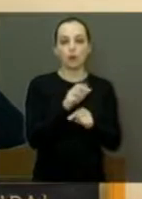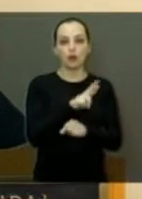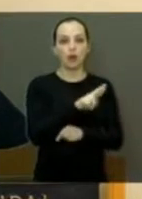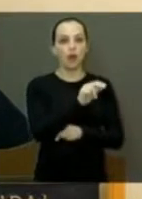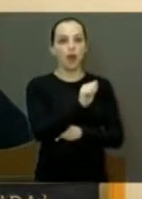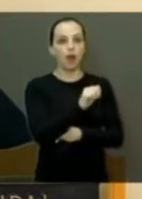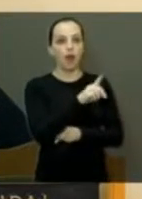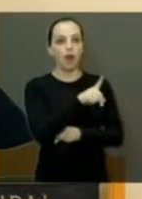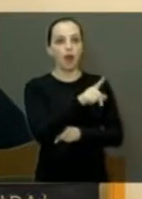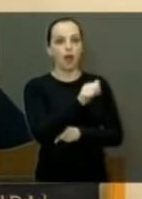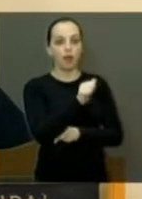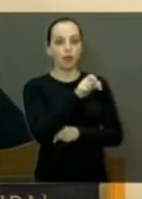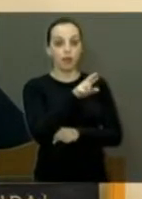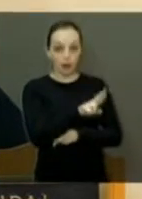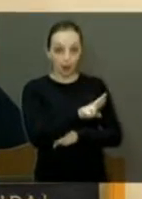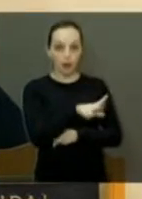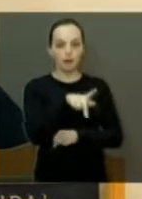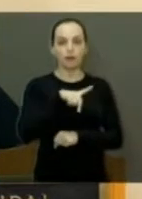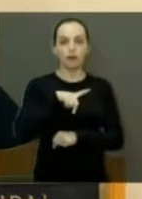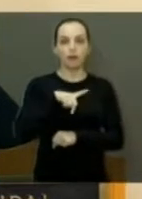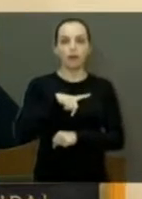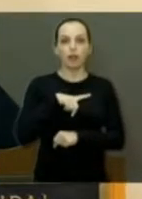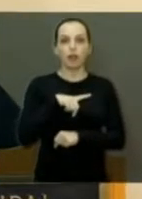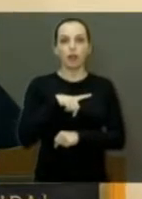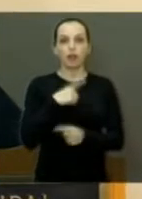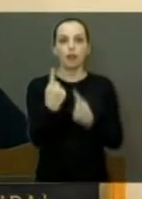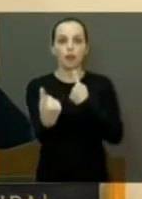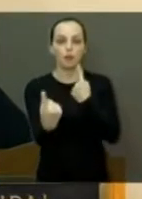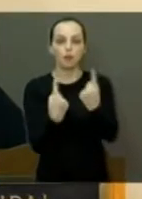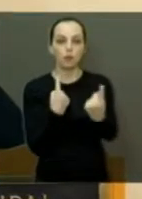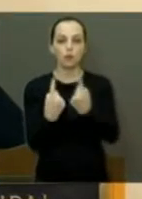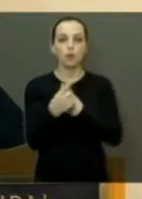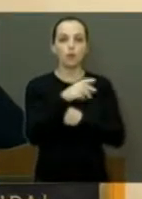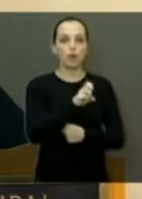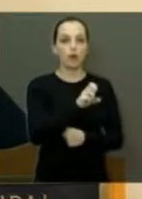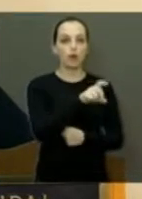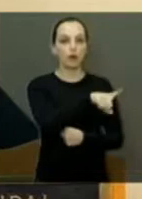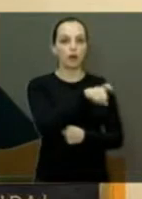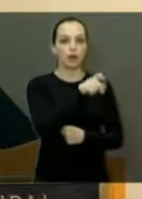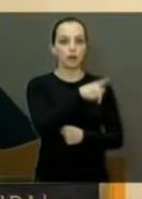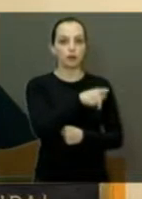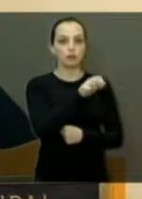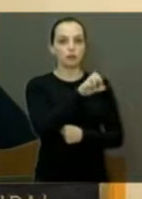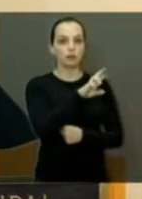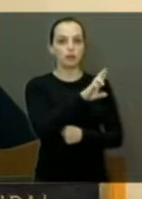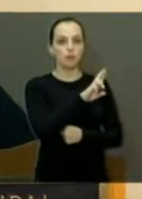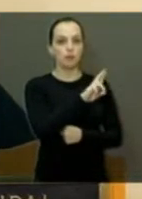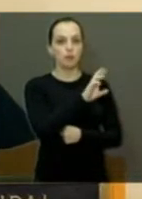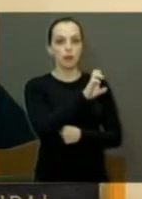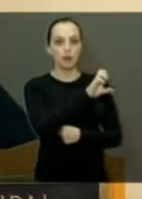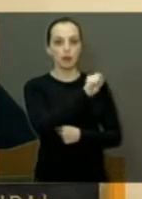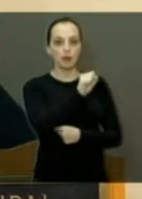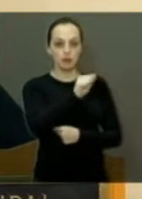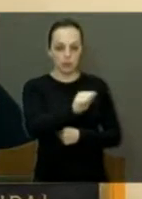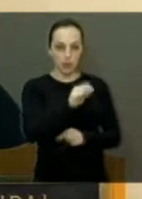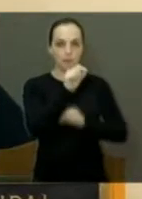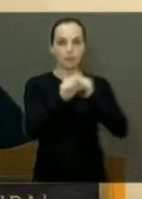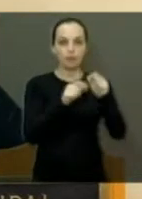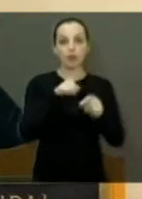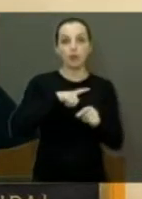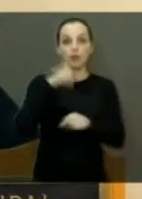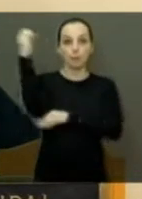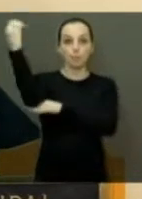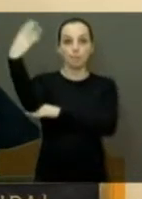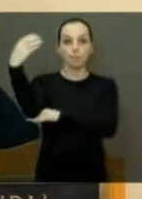aquele radar, que está instalado na Via Expressa. Lá nós temos um problema, lá nós temos o semáforo e temos